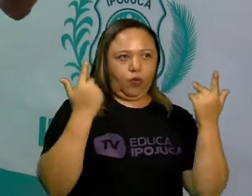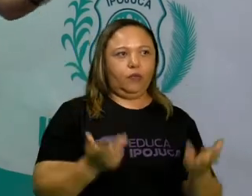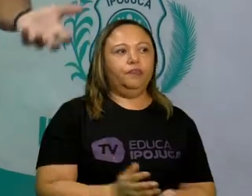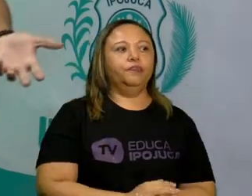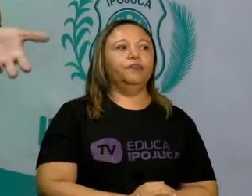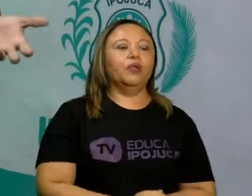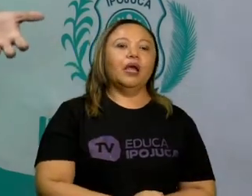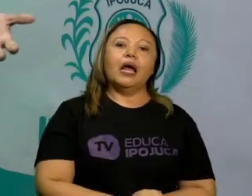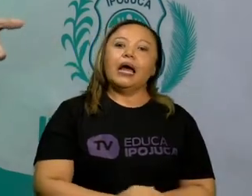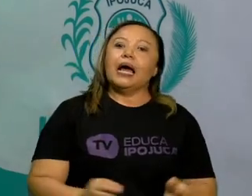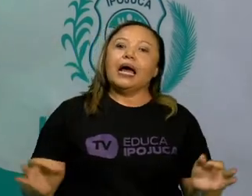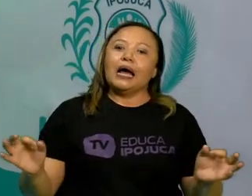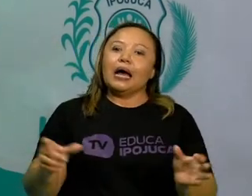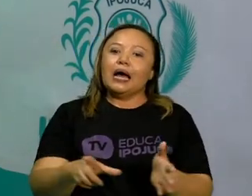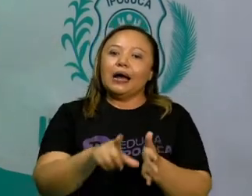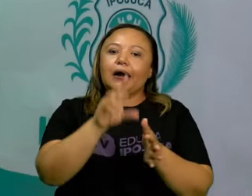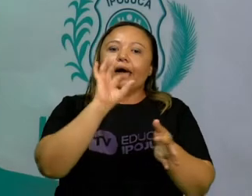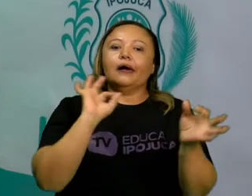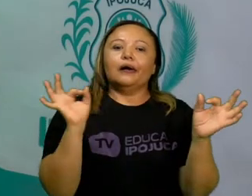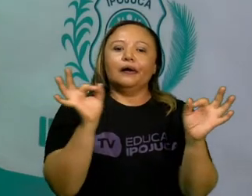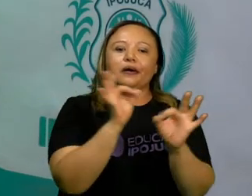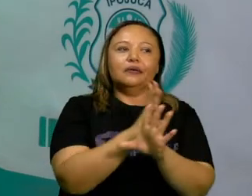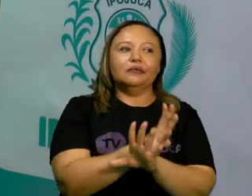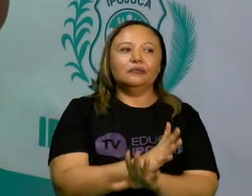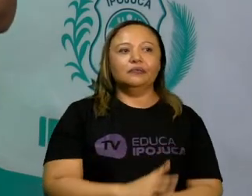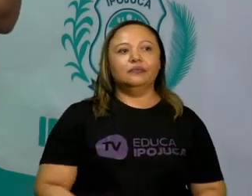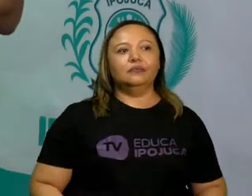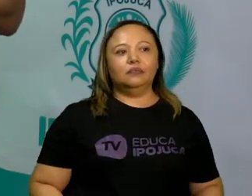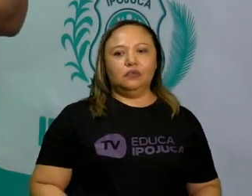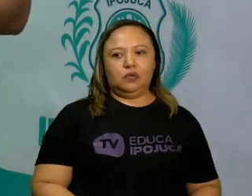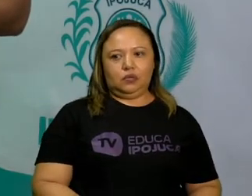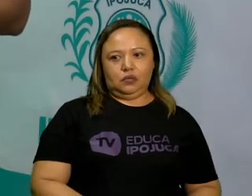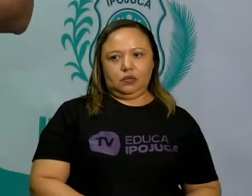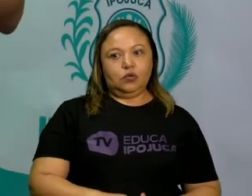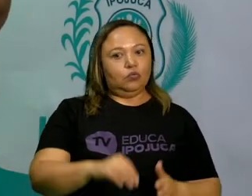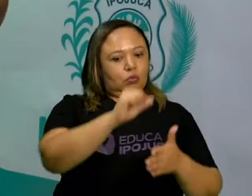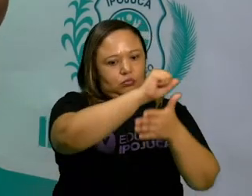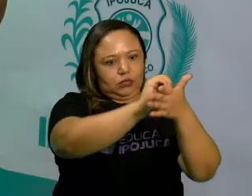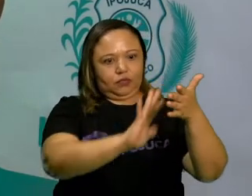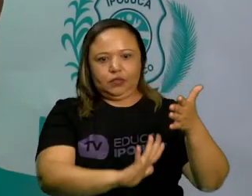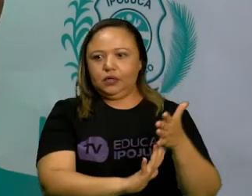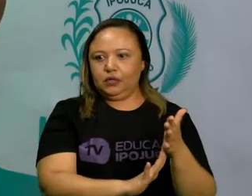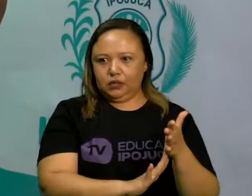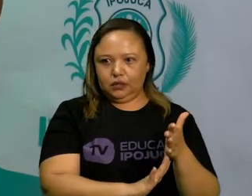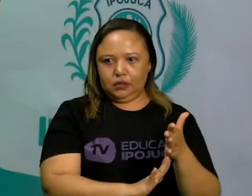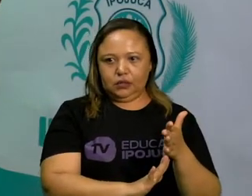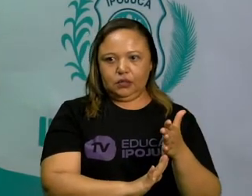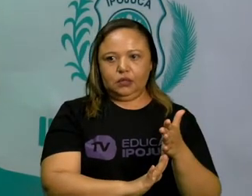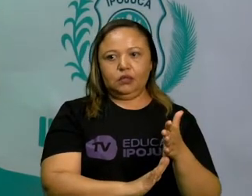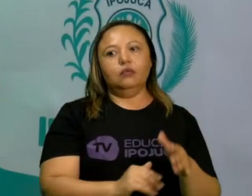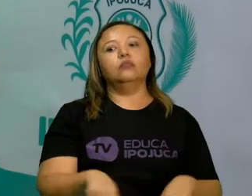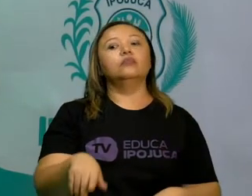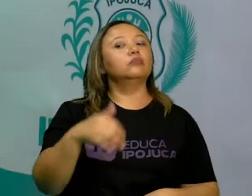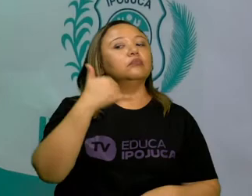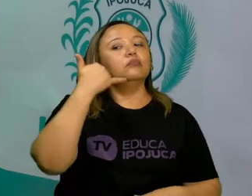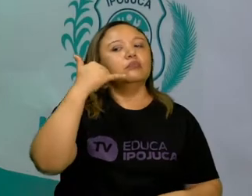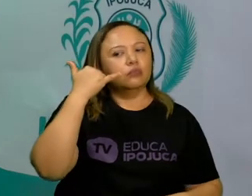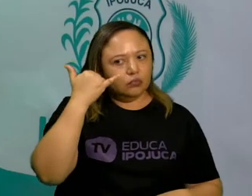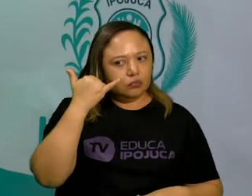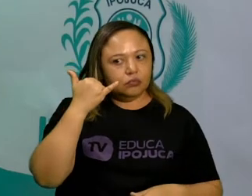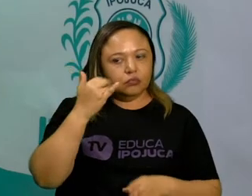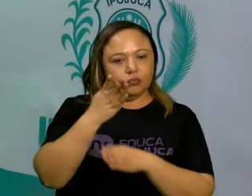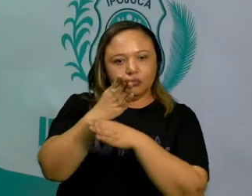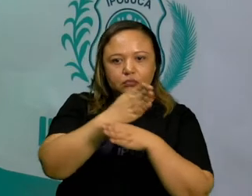Antes da gente finalizar, eu deixo aqui para vocês o nosso exercício de fixação. Eu quero que vocês peguem seus